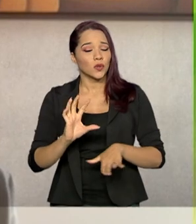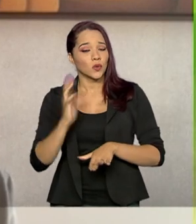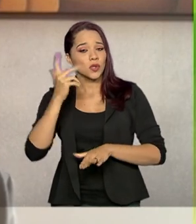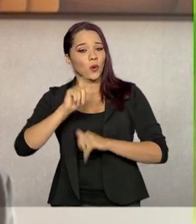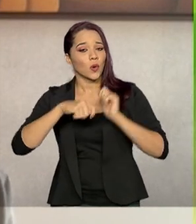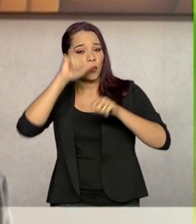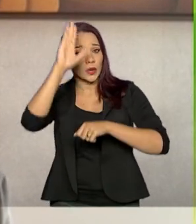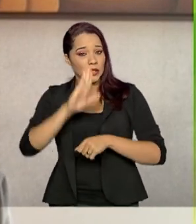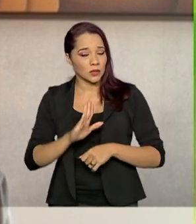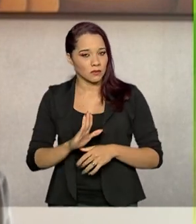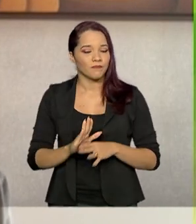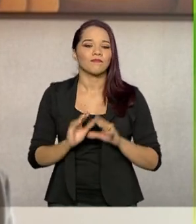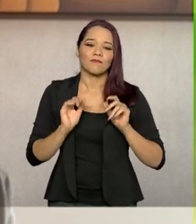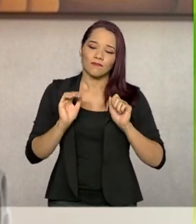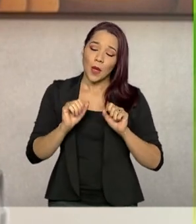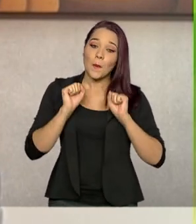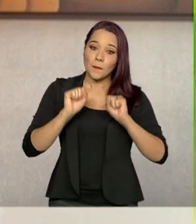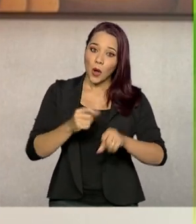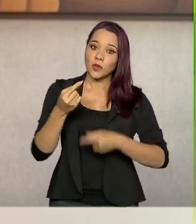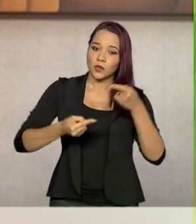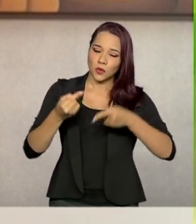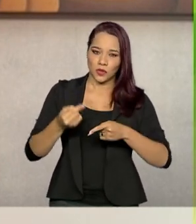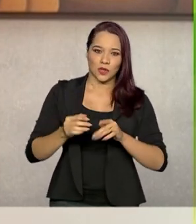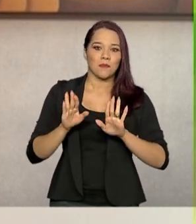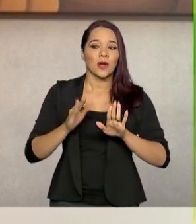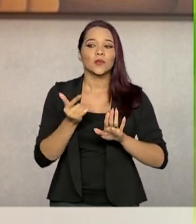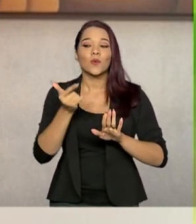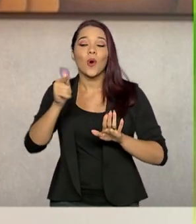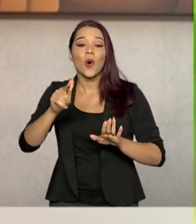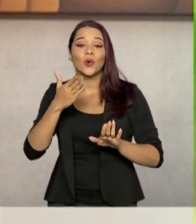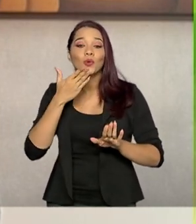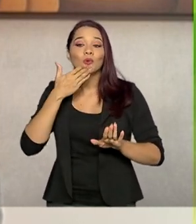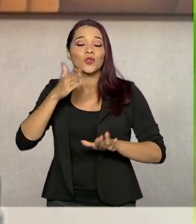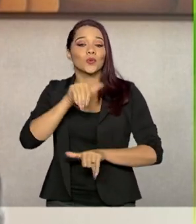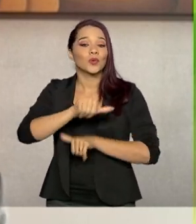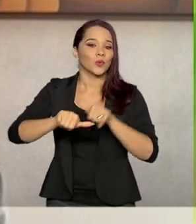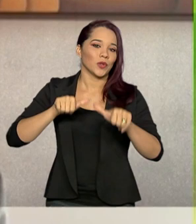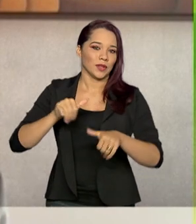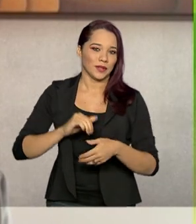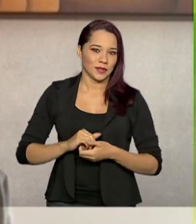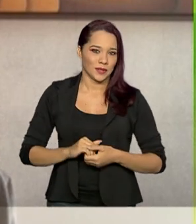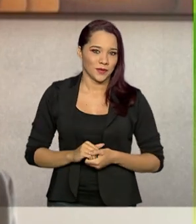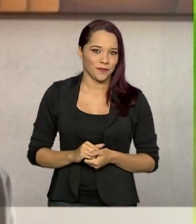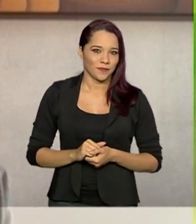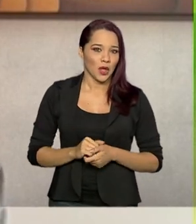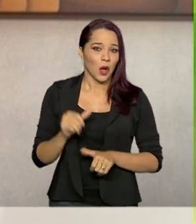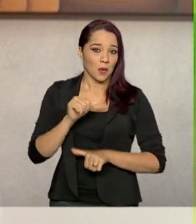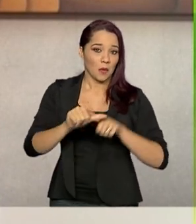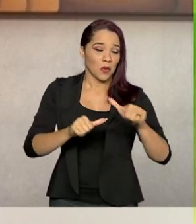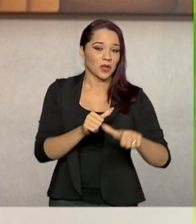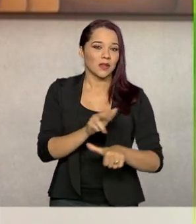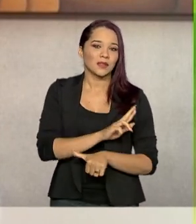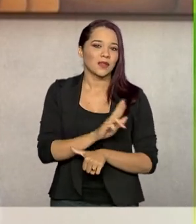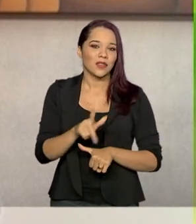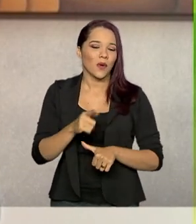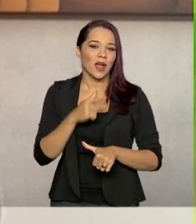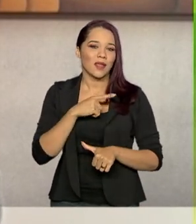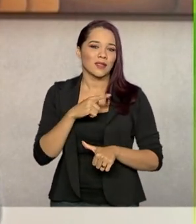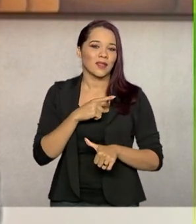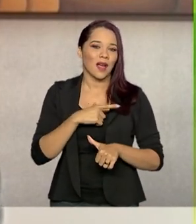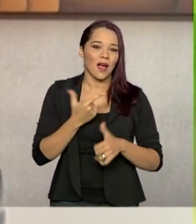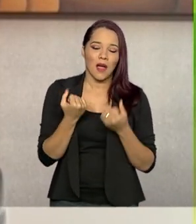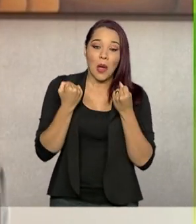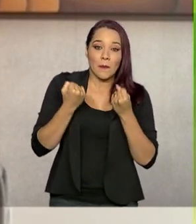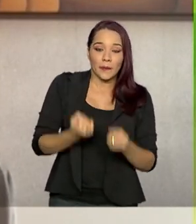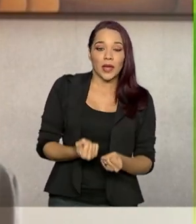do Brasil. Eu acho que a gente pode discutir mais um outro tipo de alteração, uma alteração que não implique majoração de